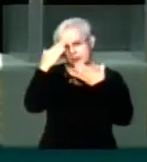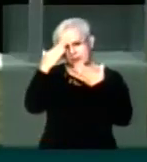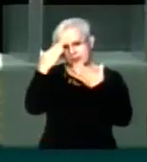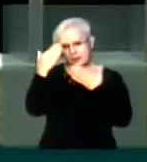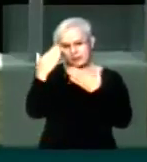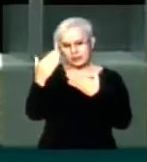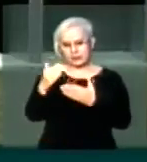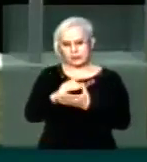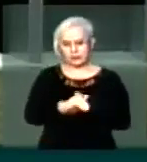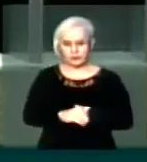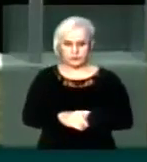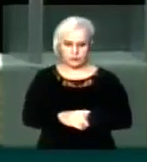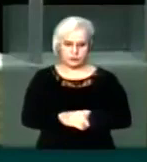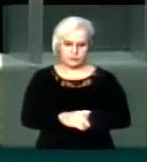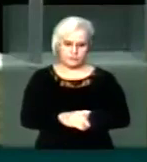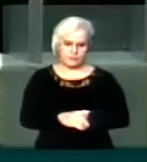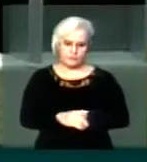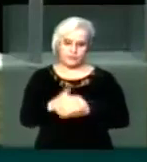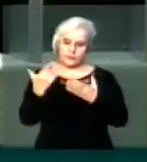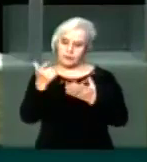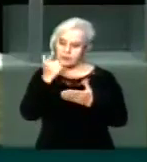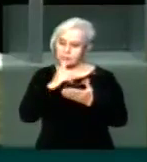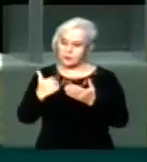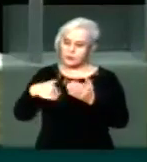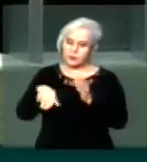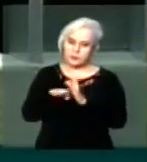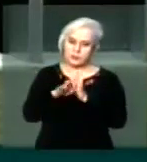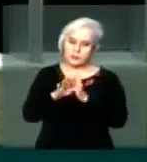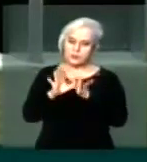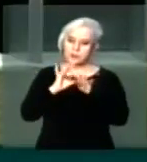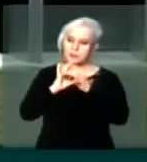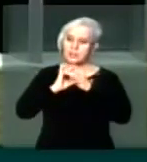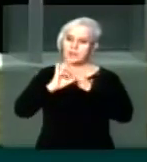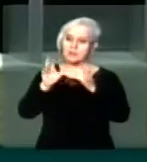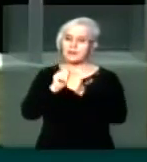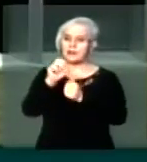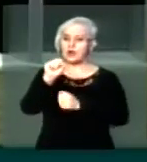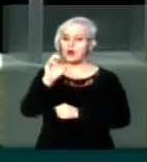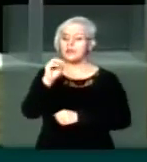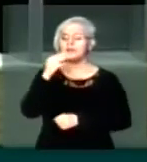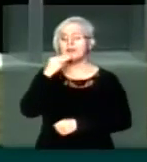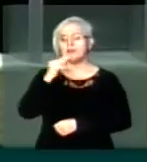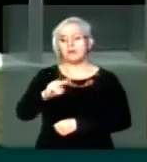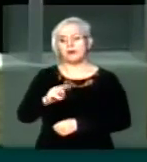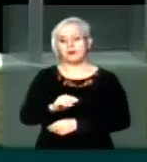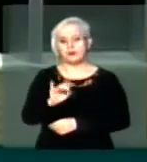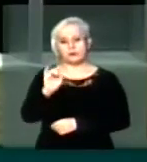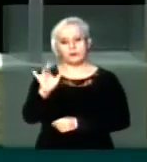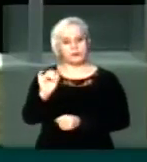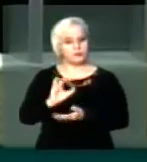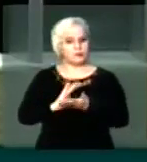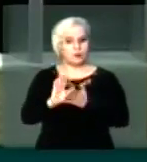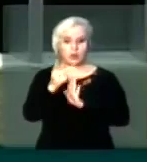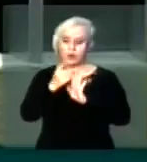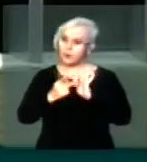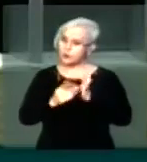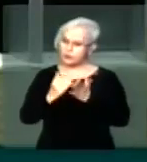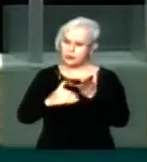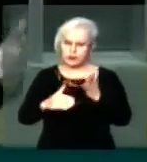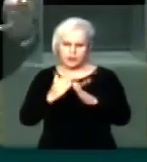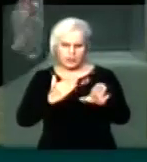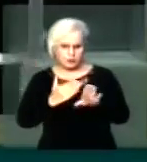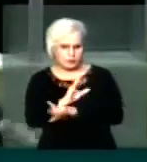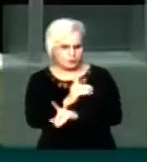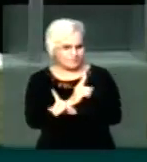Para terminar. Que chegou a um consenso de liberar 80 milhões para o Espírito Santo. Os projetos nem sempre são todos aprovados.